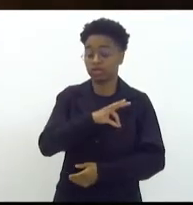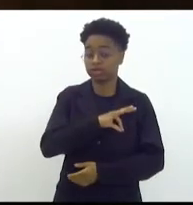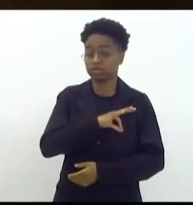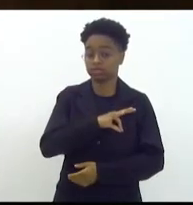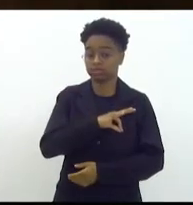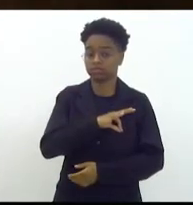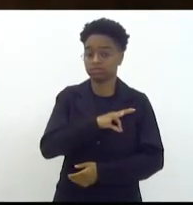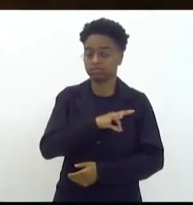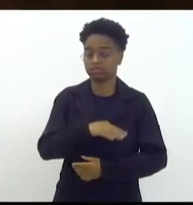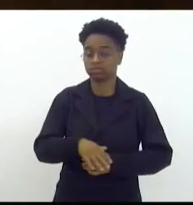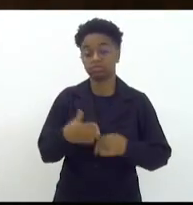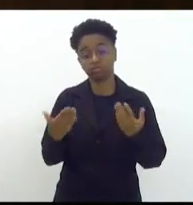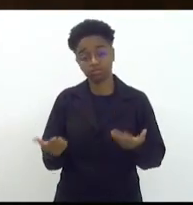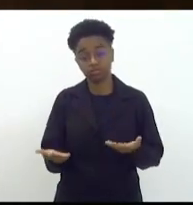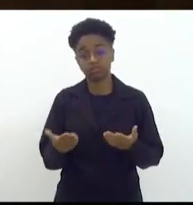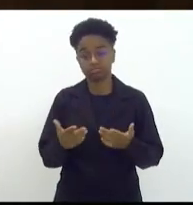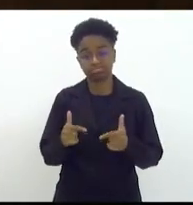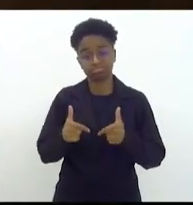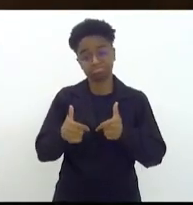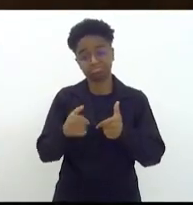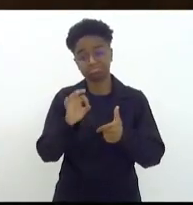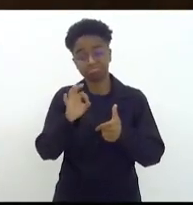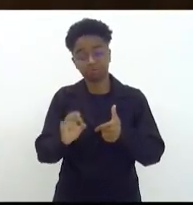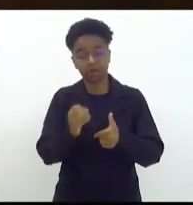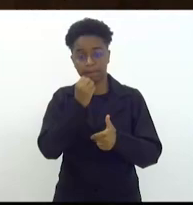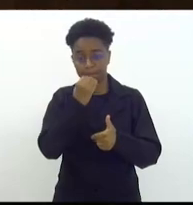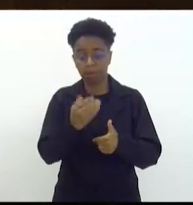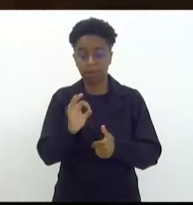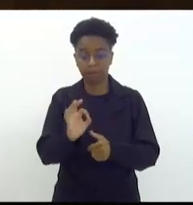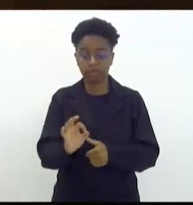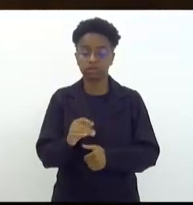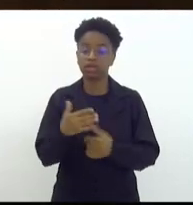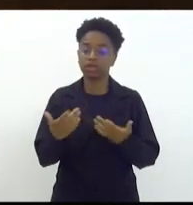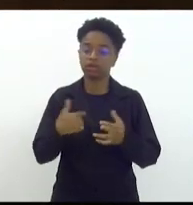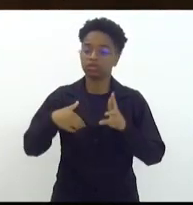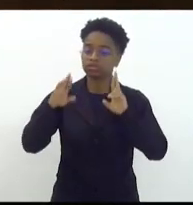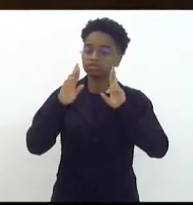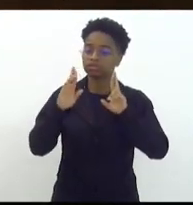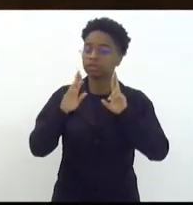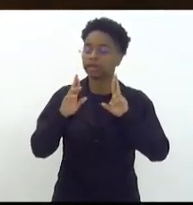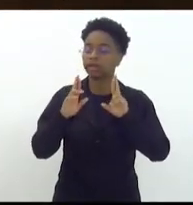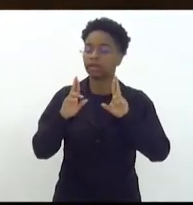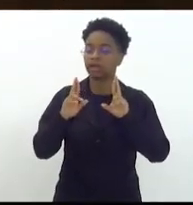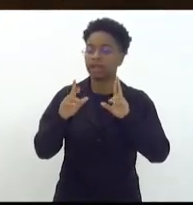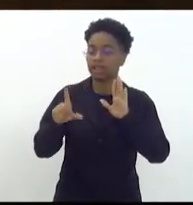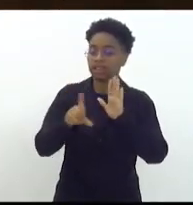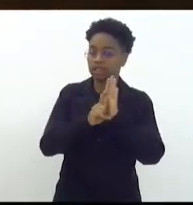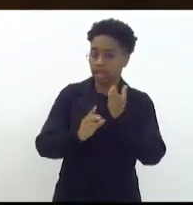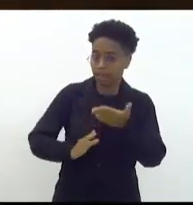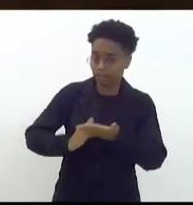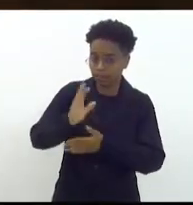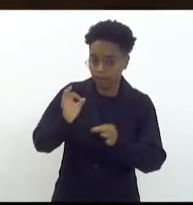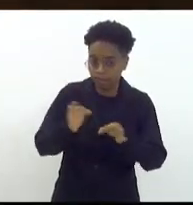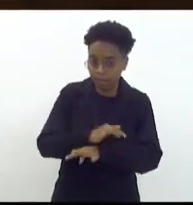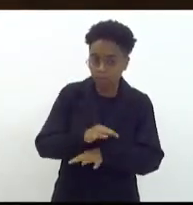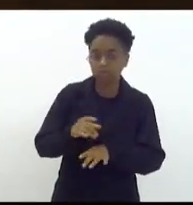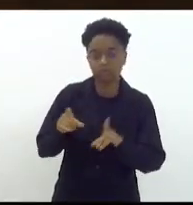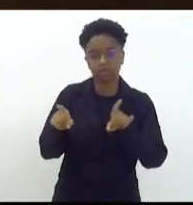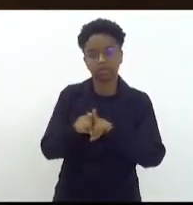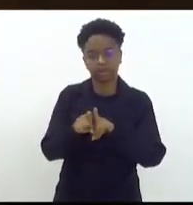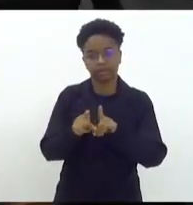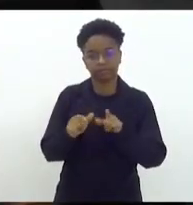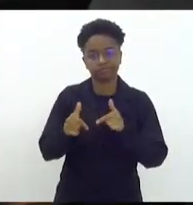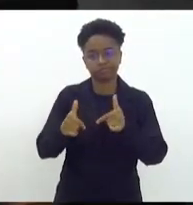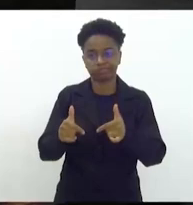cuidava disso. Então, foi efetivo. Então, espero também, com certeza, essa lei sancionada também será efetiva.